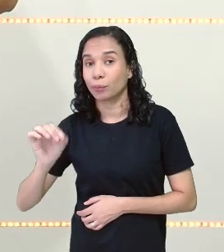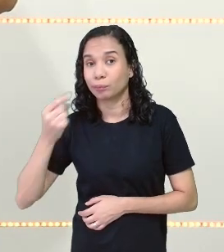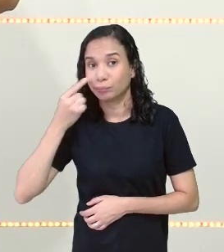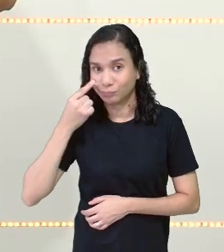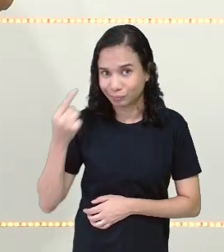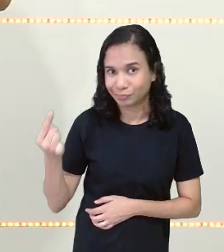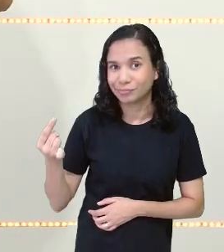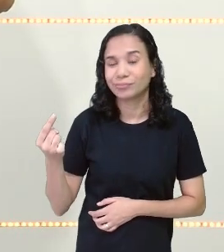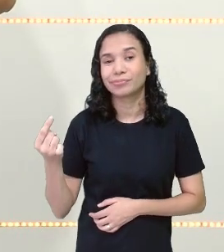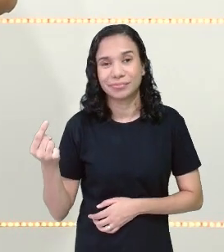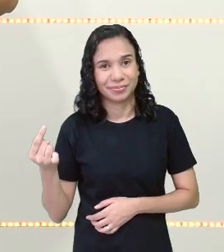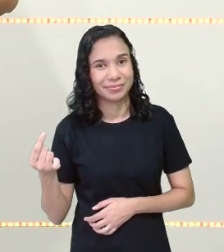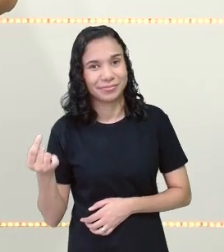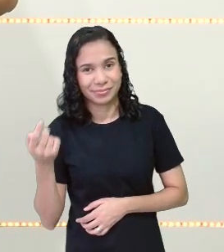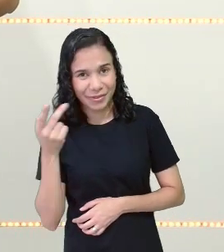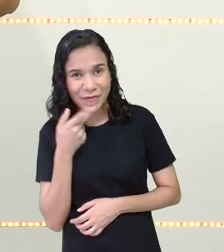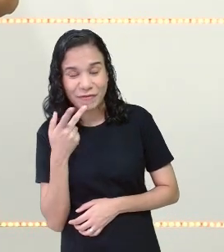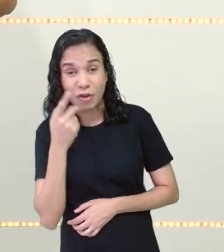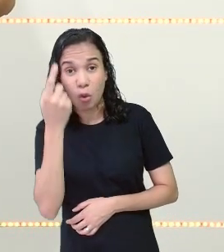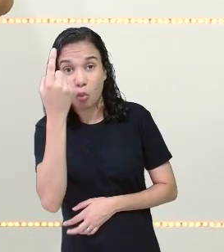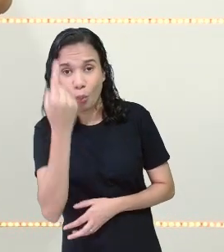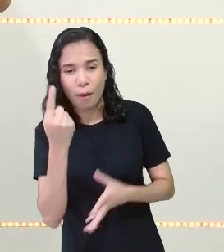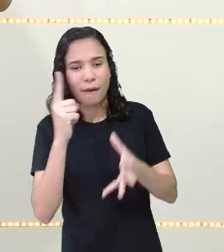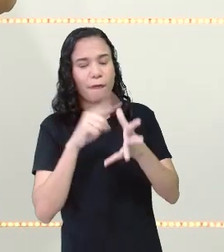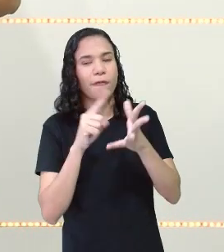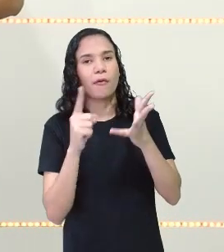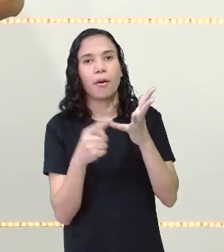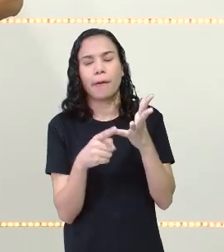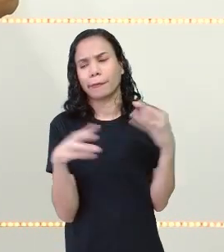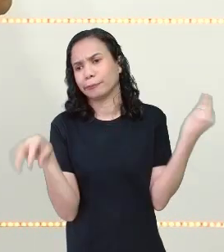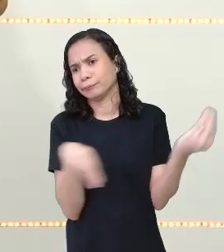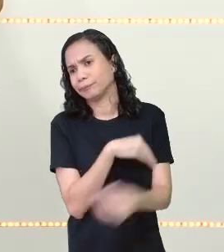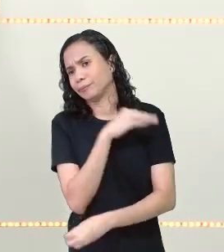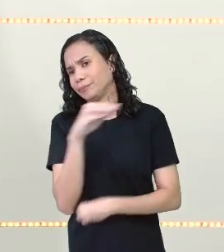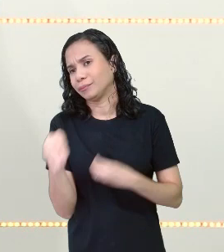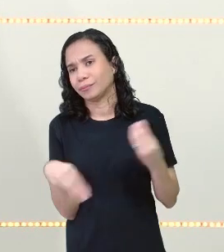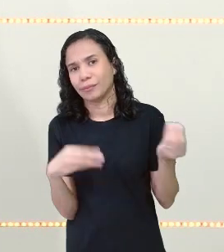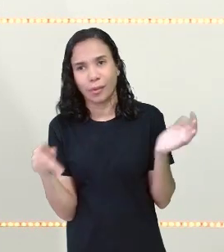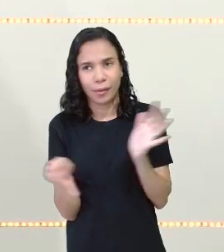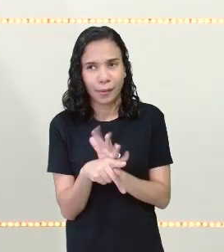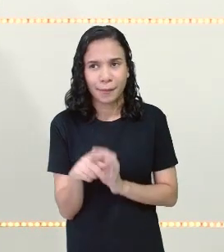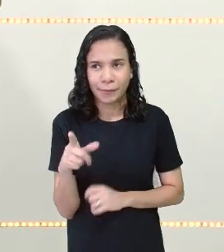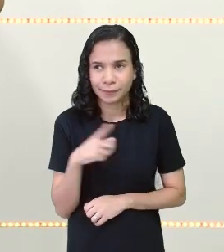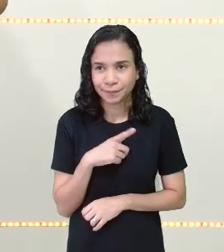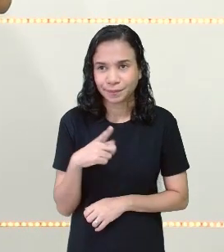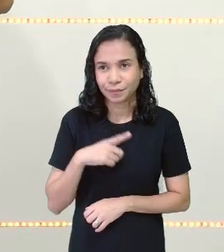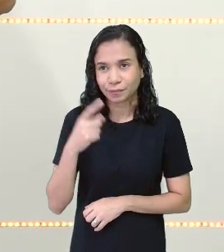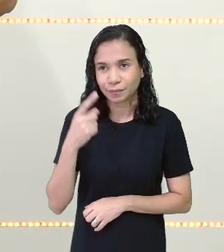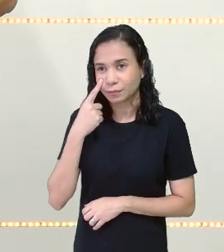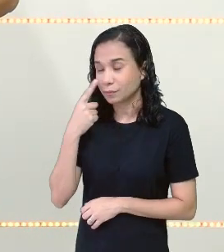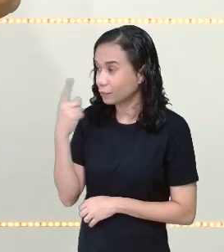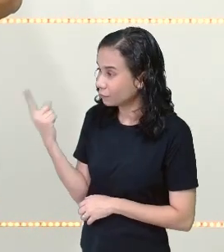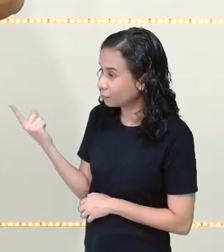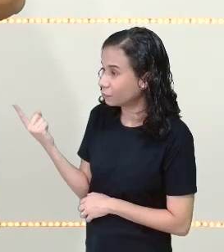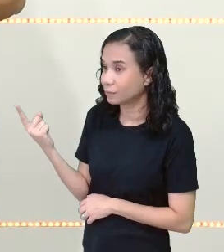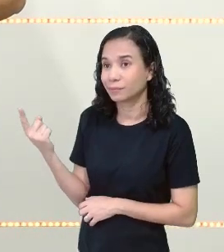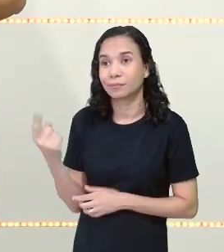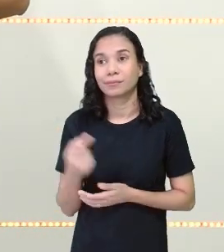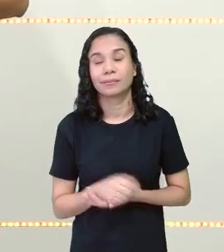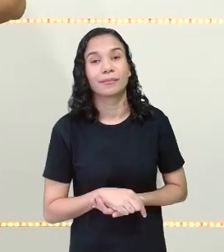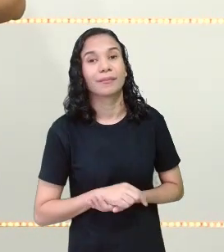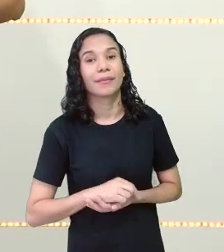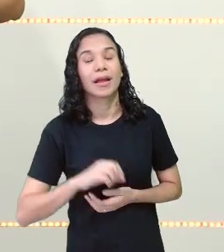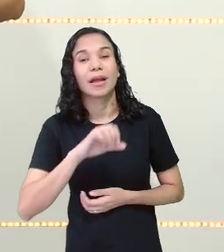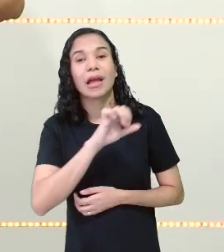Perceberam que uma letrinha só, uma vogal só, faz toda a diferença. E a diferença de soar e